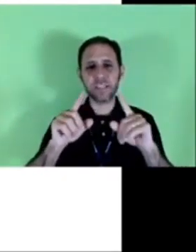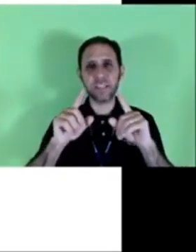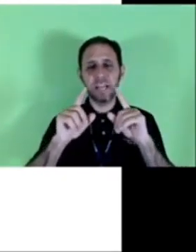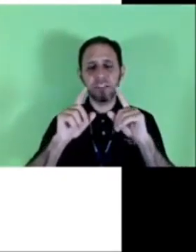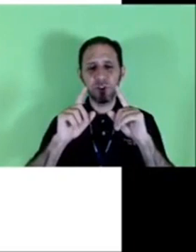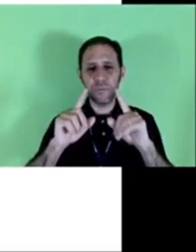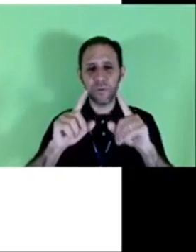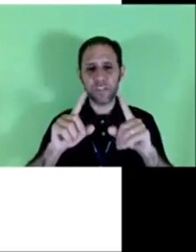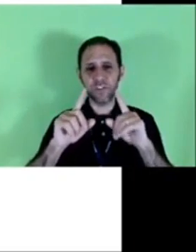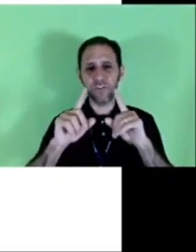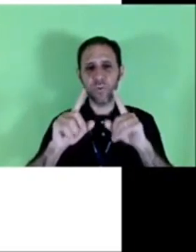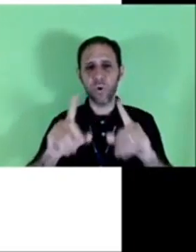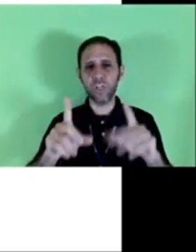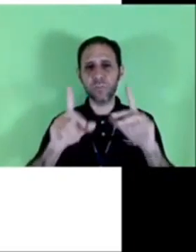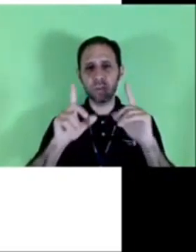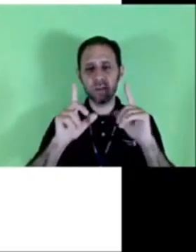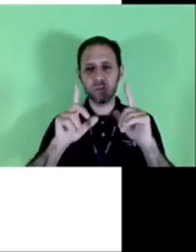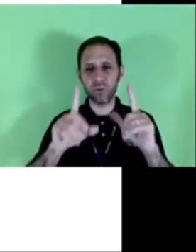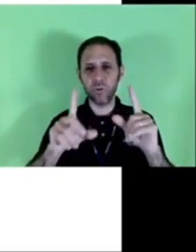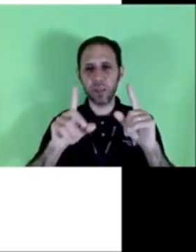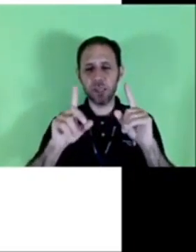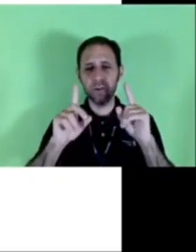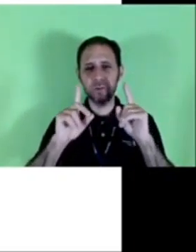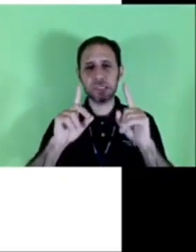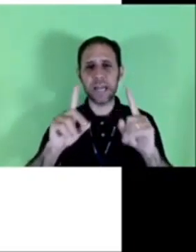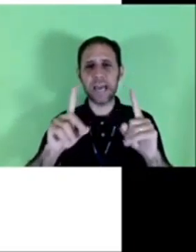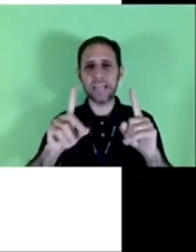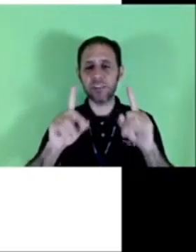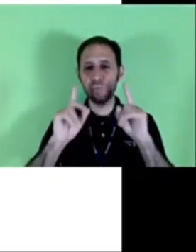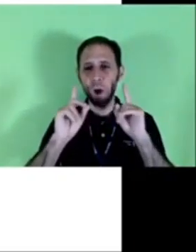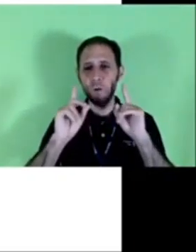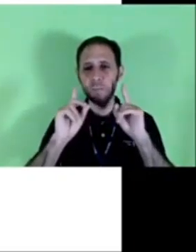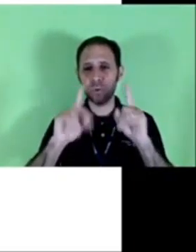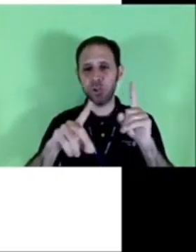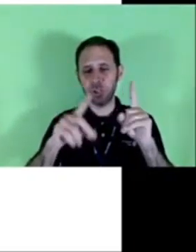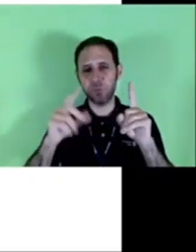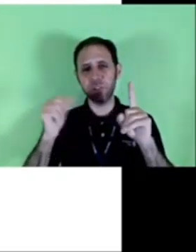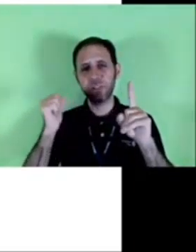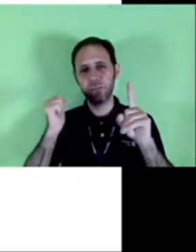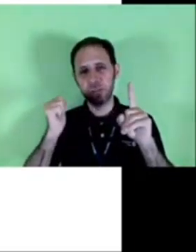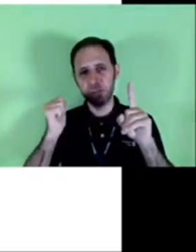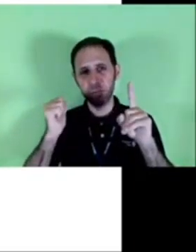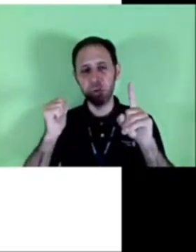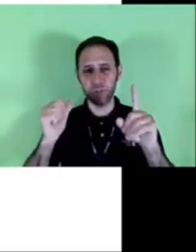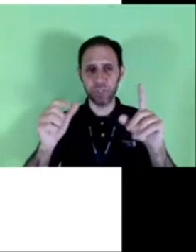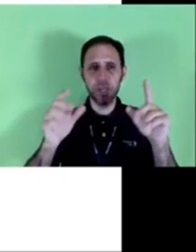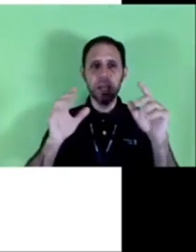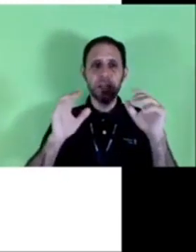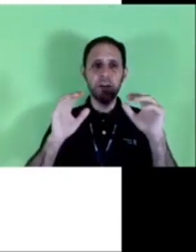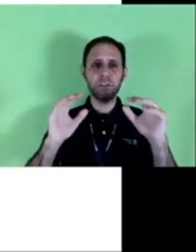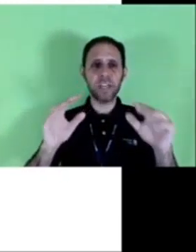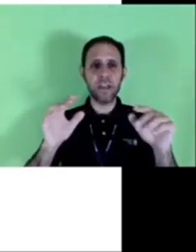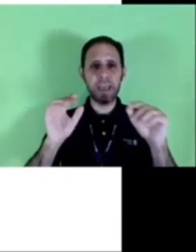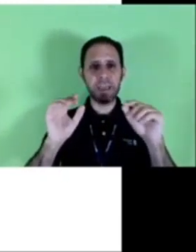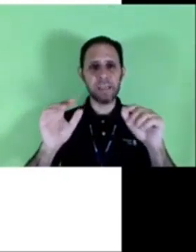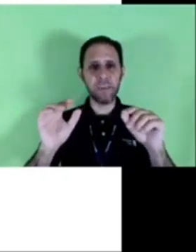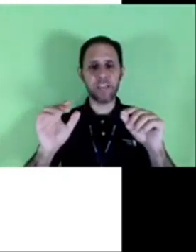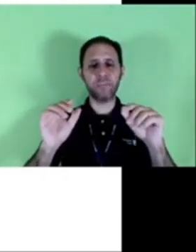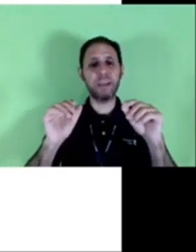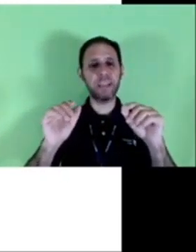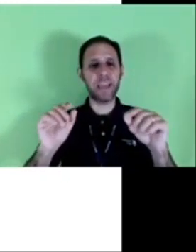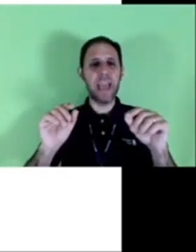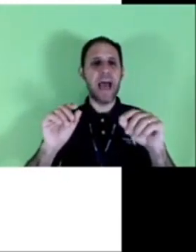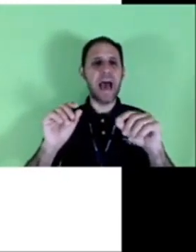seguindo as configurações do Word porque eu estou aqui num slide do PowerPoint depois nós vamos lá ver no Word então eu tenho lá